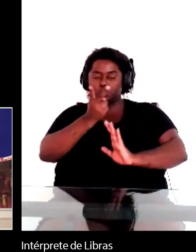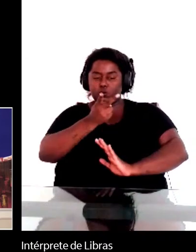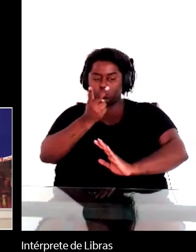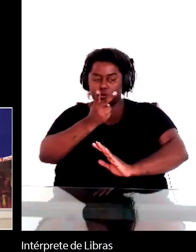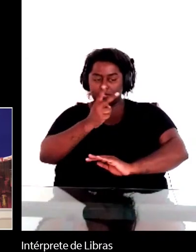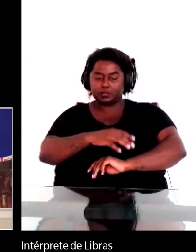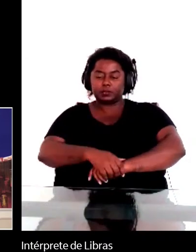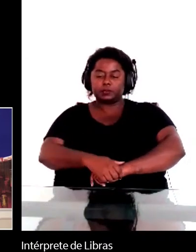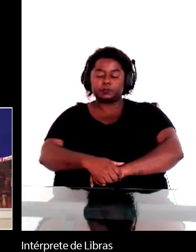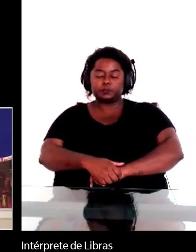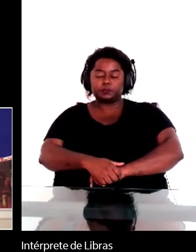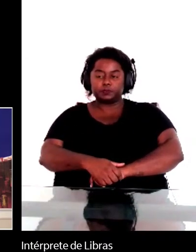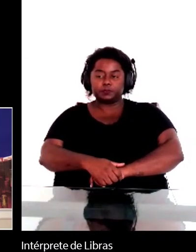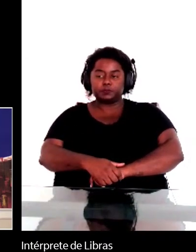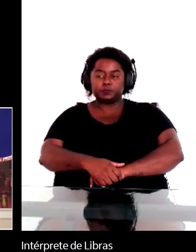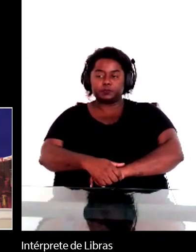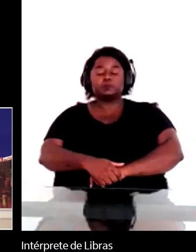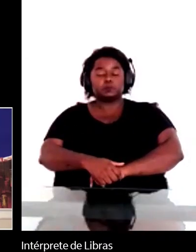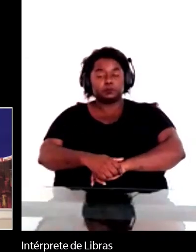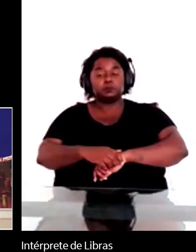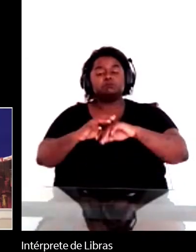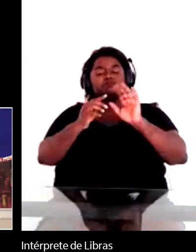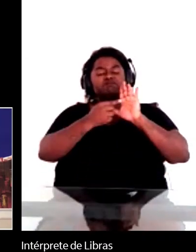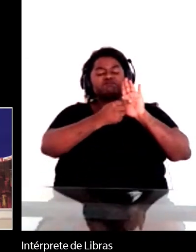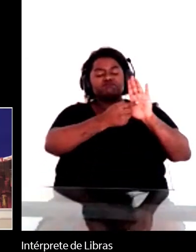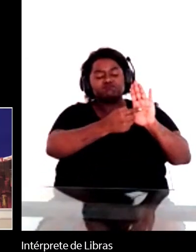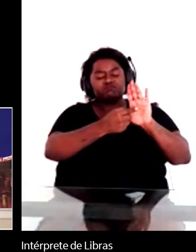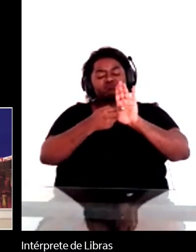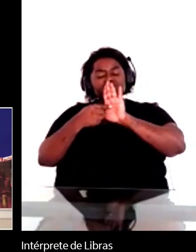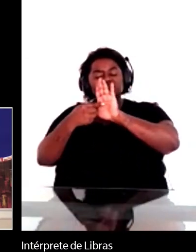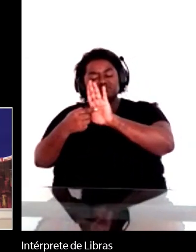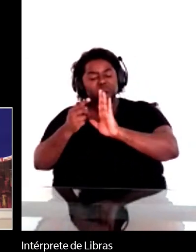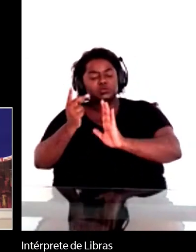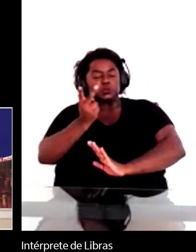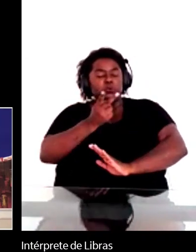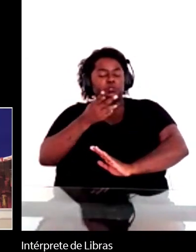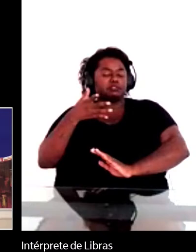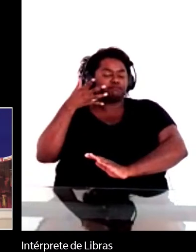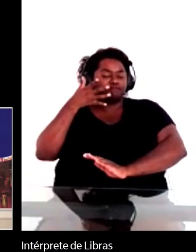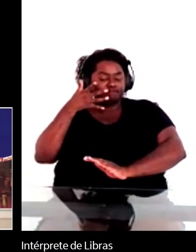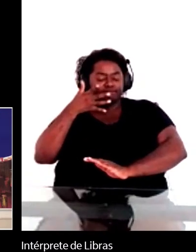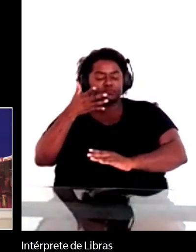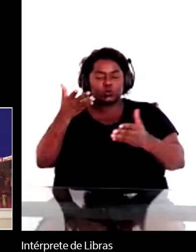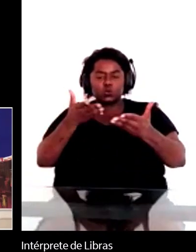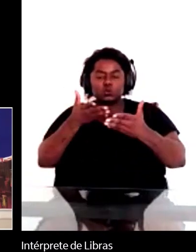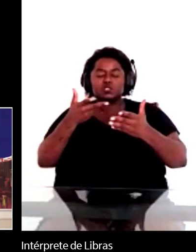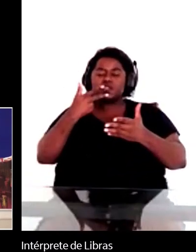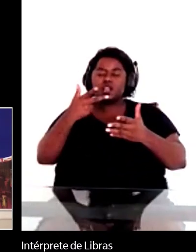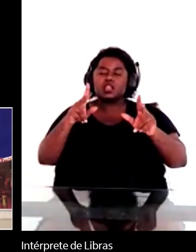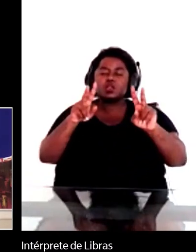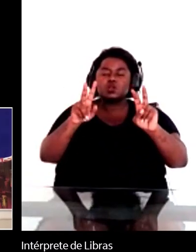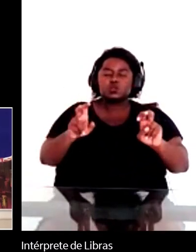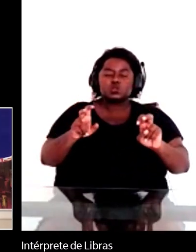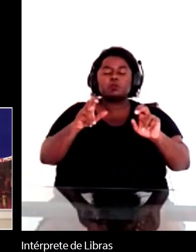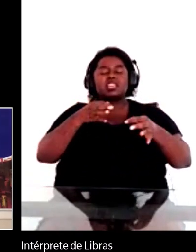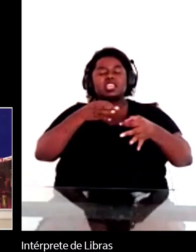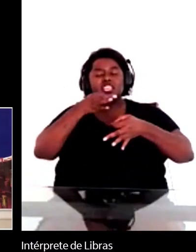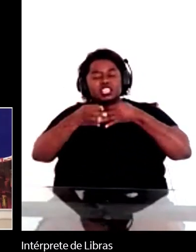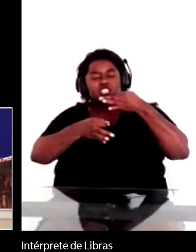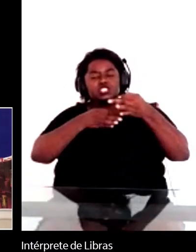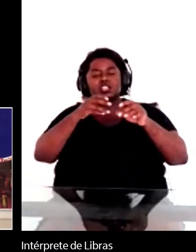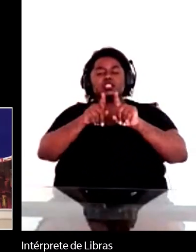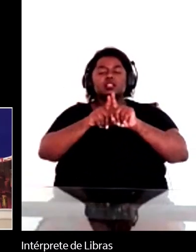ambas as apresentações tocaram na recepção se referindo à crítica e aos estudantes respectivamente